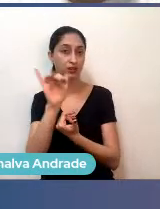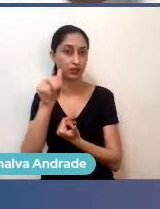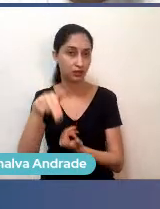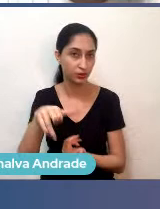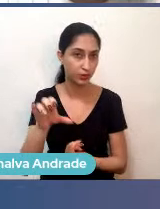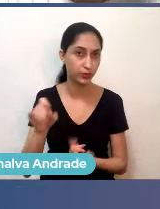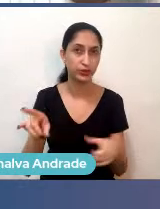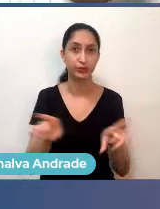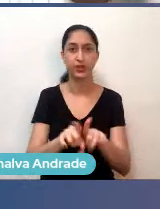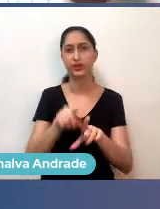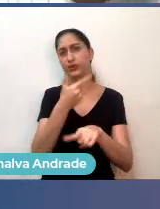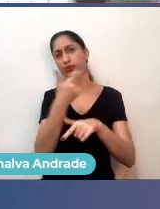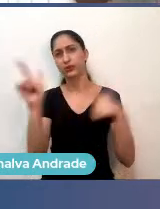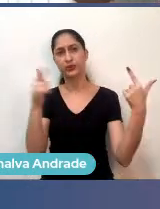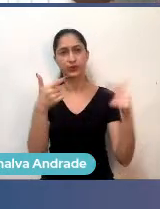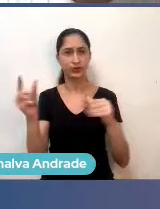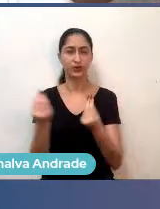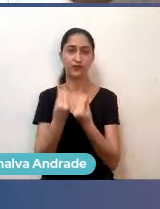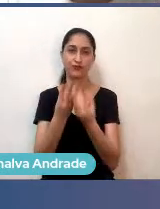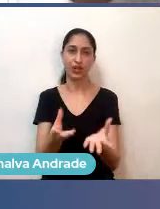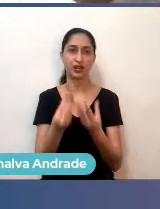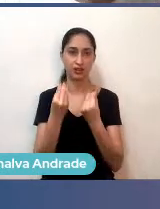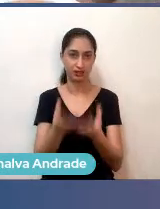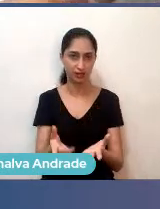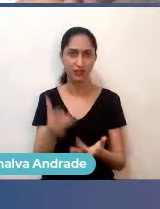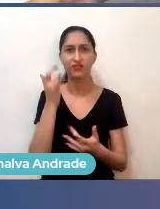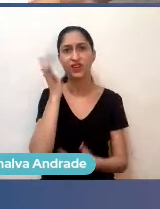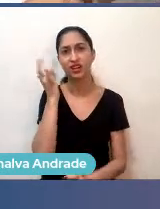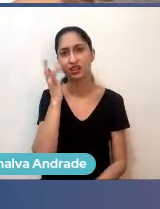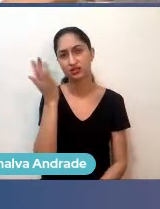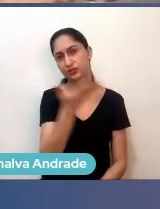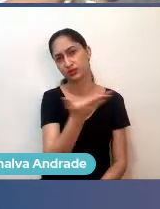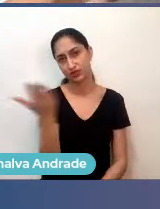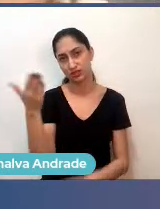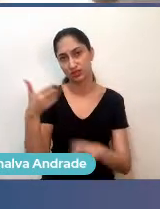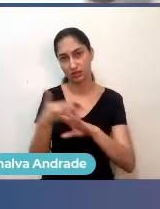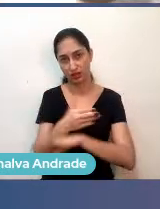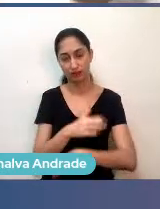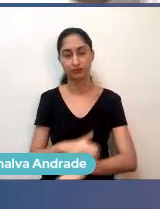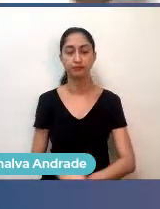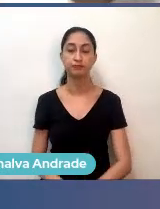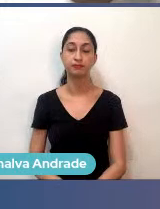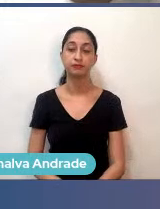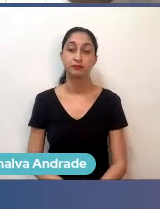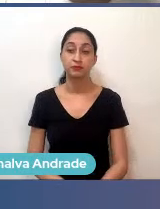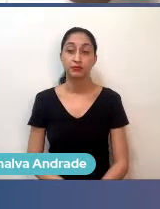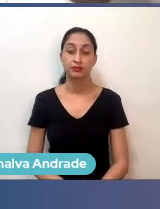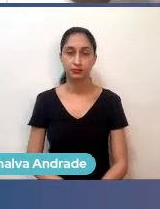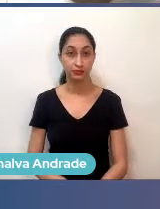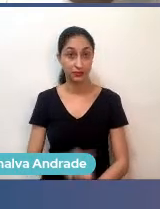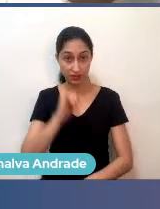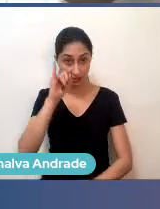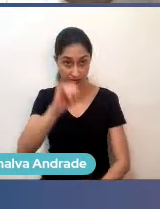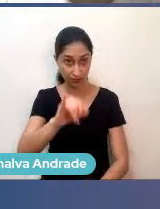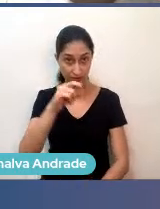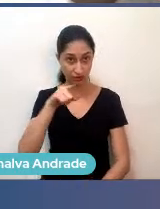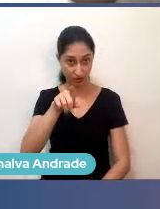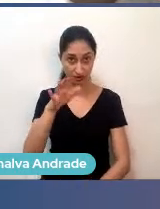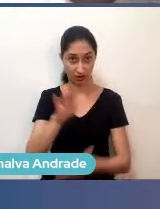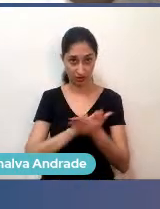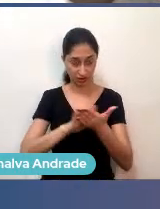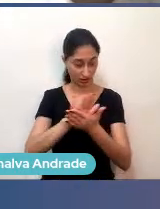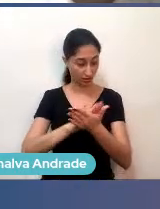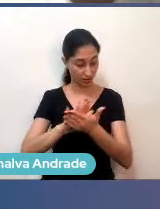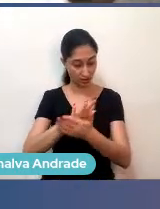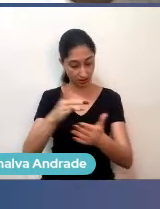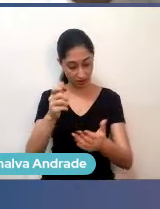também da AWS, e é bem facinho aí de acessar. Mas você também não é associado nosso, esse benefício não